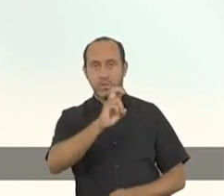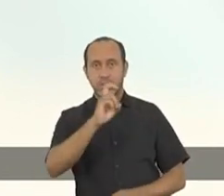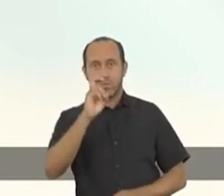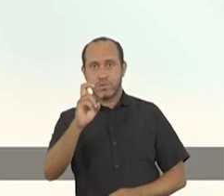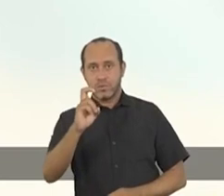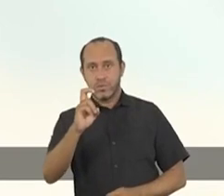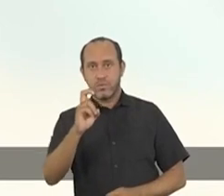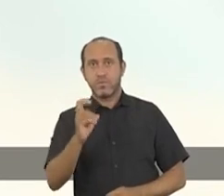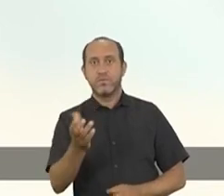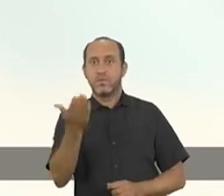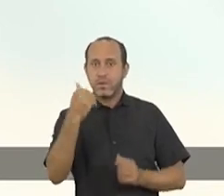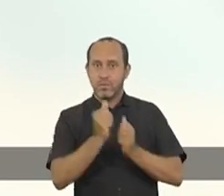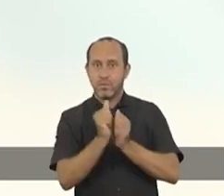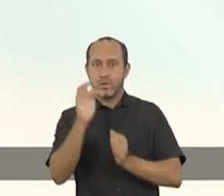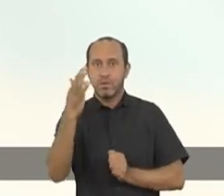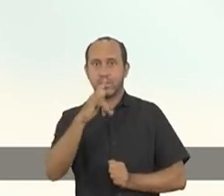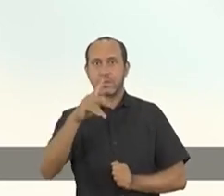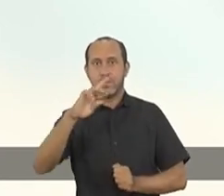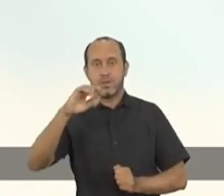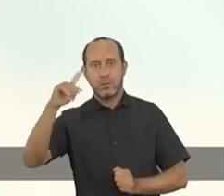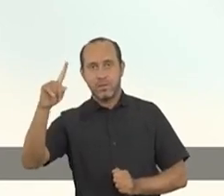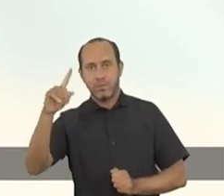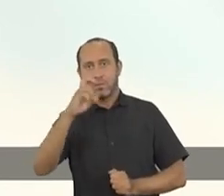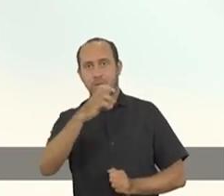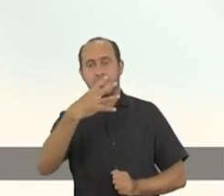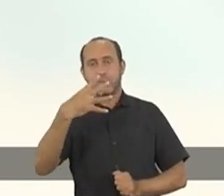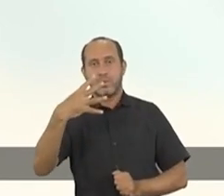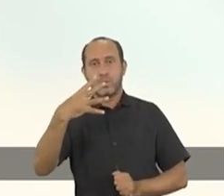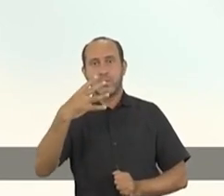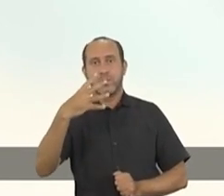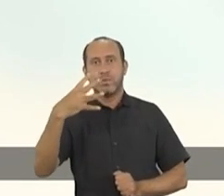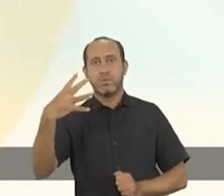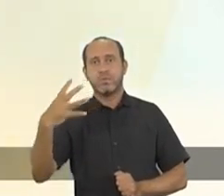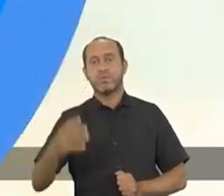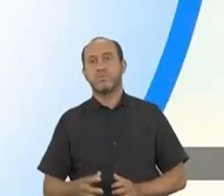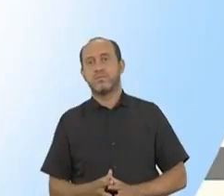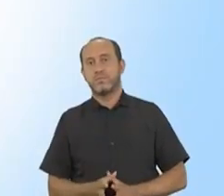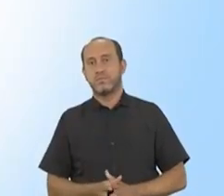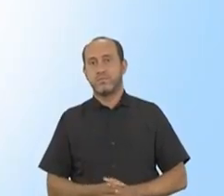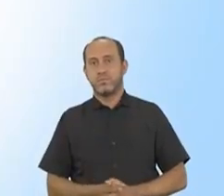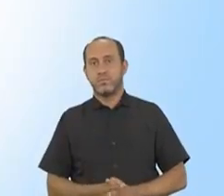Fábio, 555. Federal, Iandra de André, 4444.